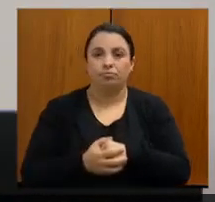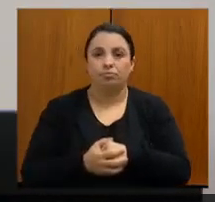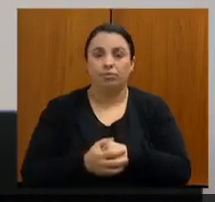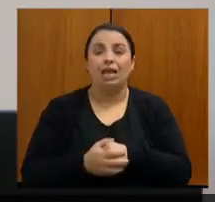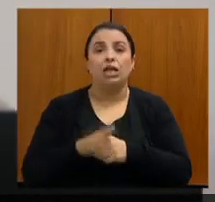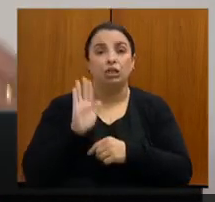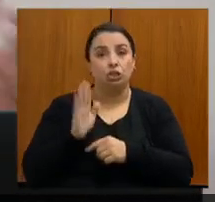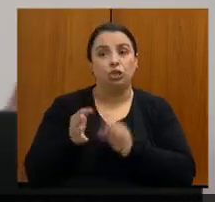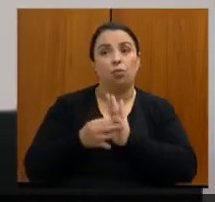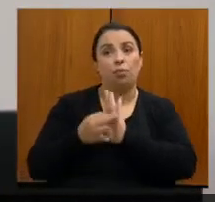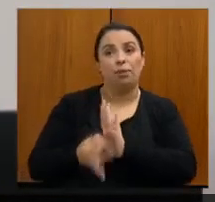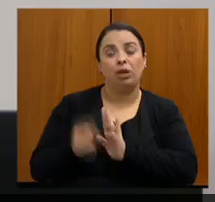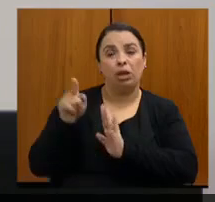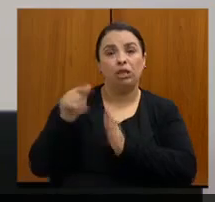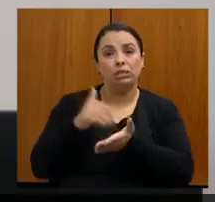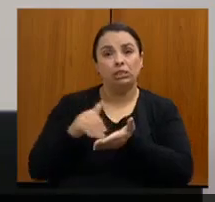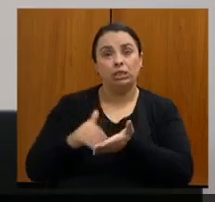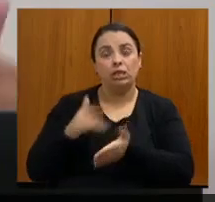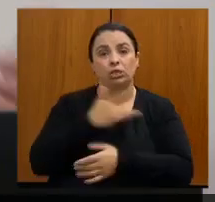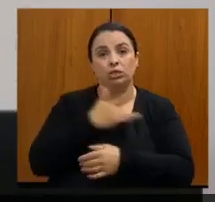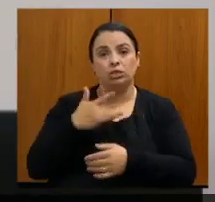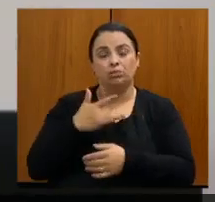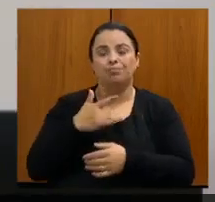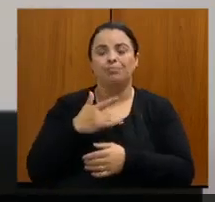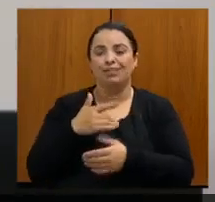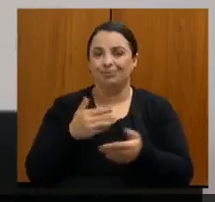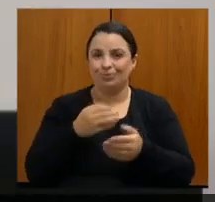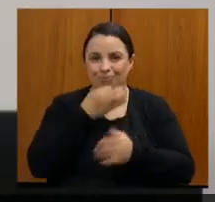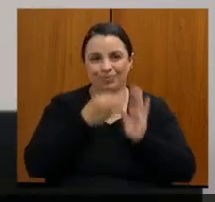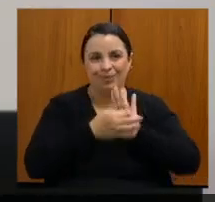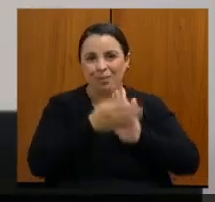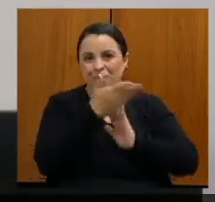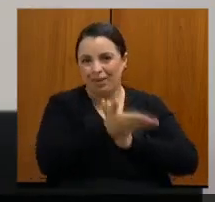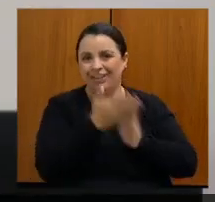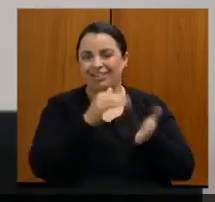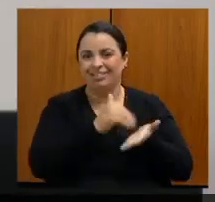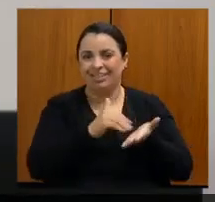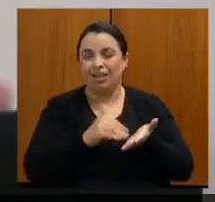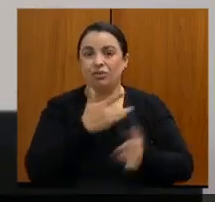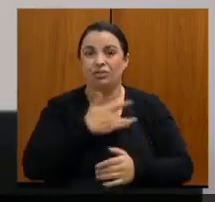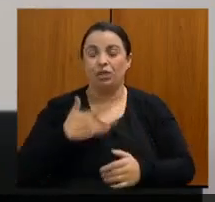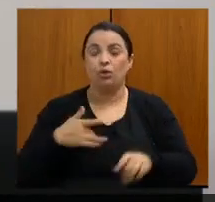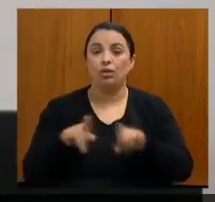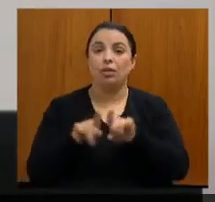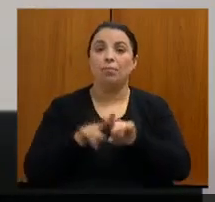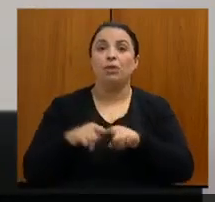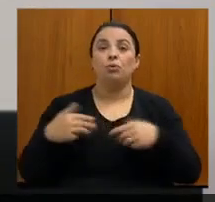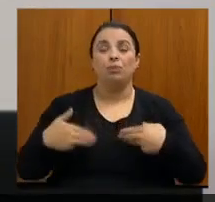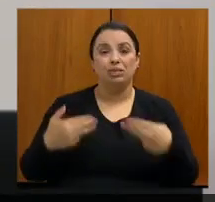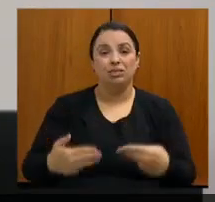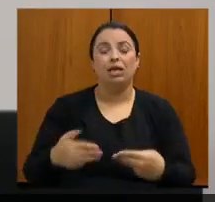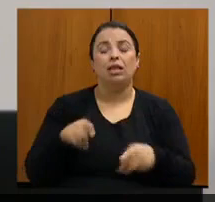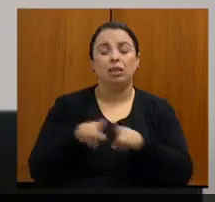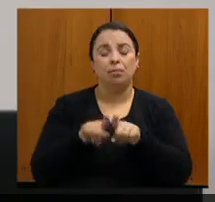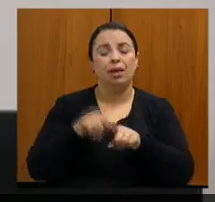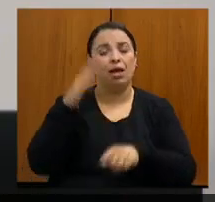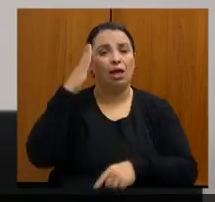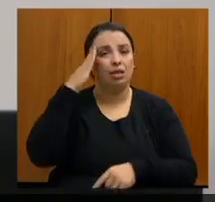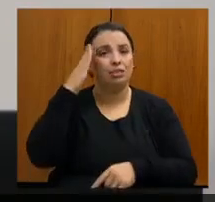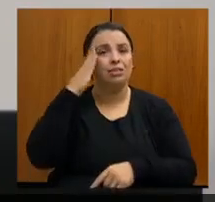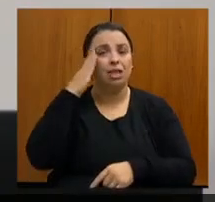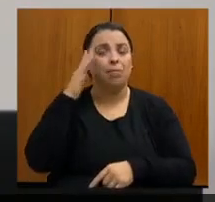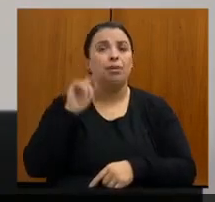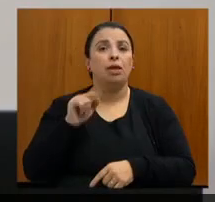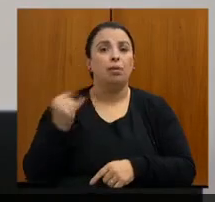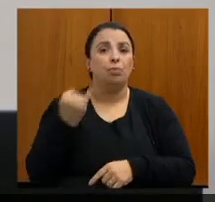Secretaria Estadual de Saúde e no Ministério da Saúde também, eles já entendem que é importante avançar nas questões da cirurgia